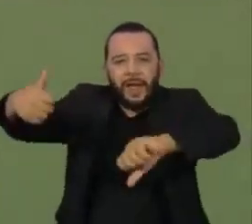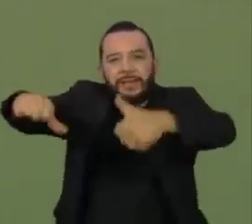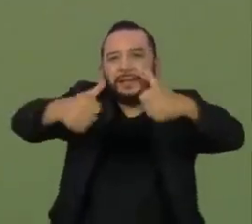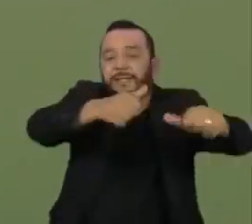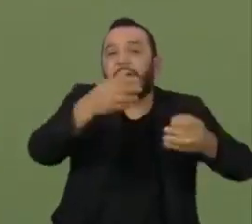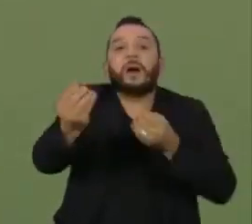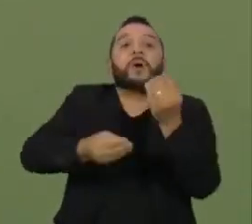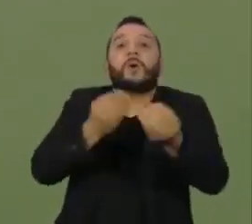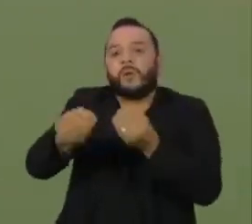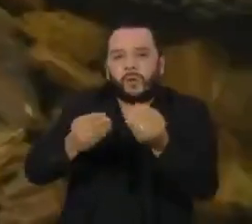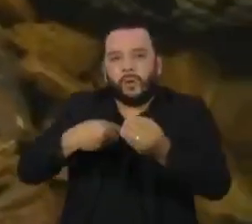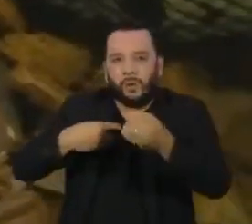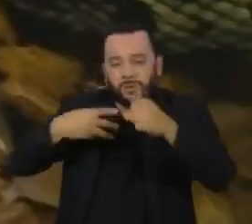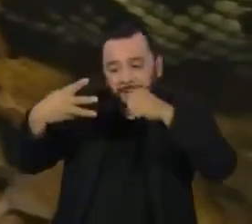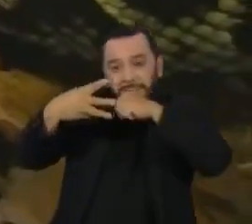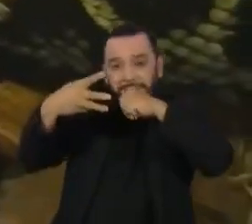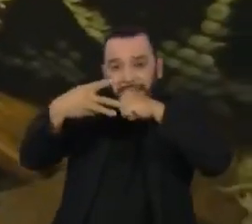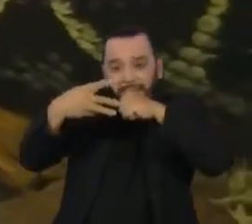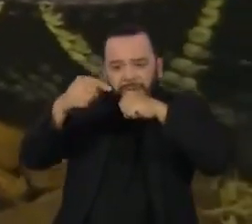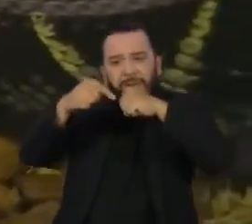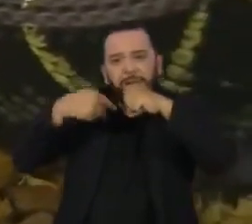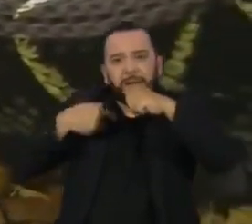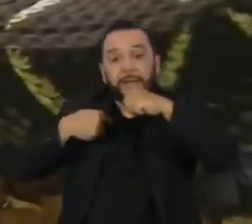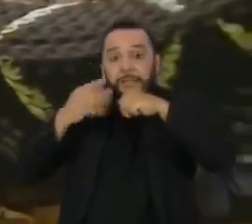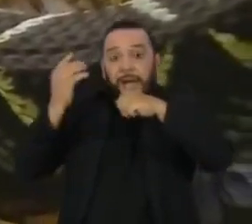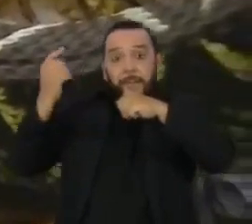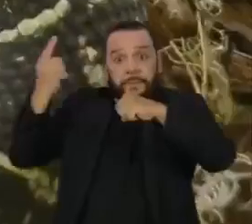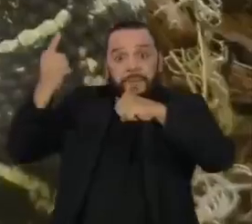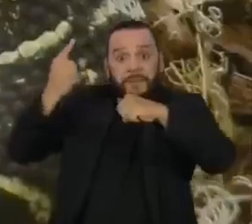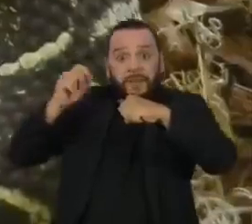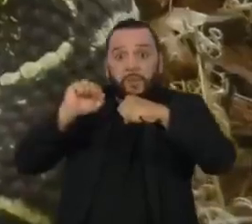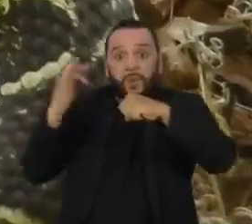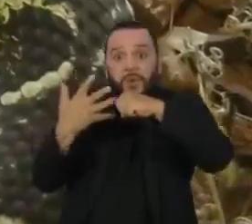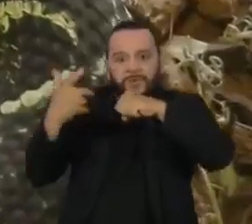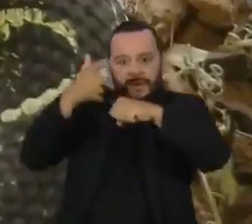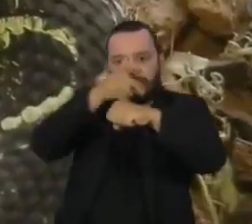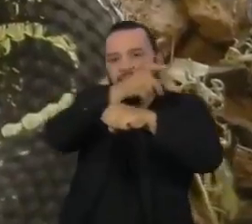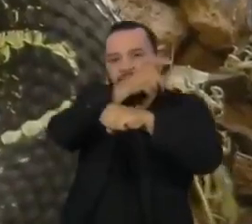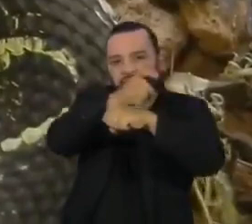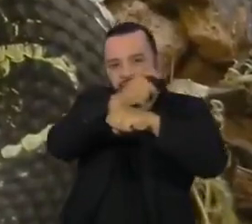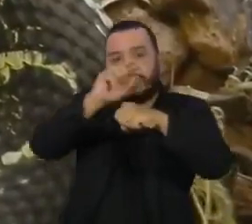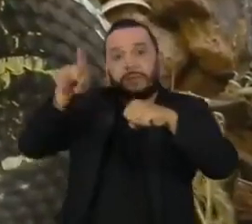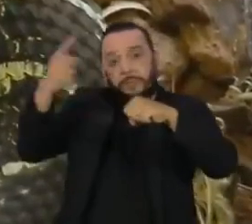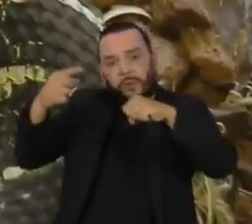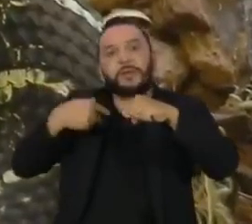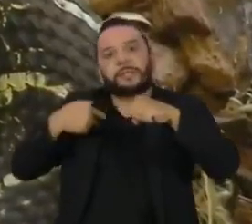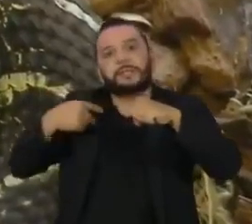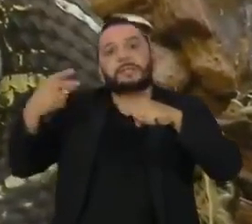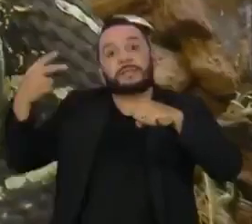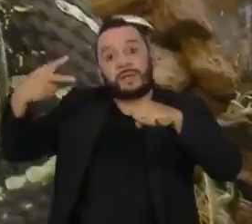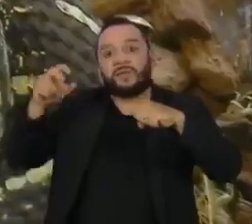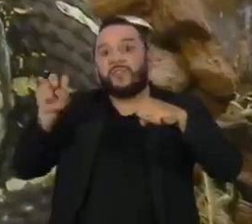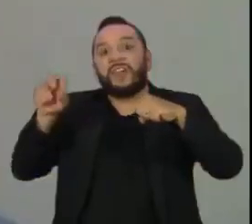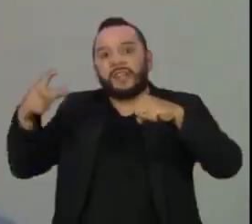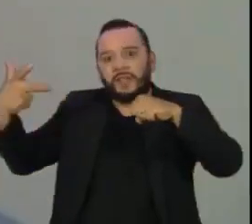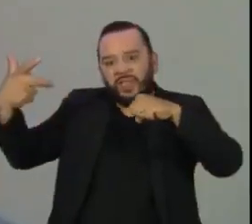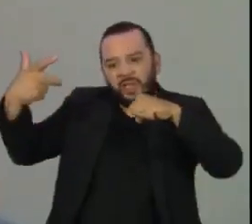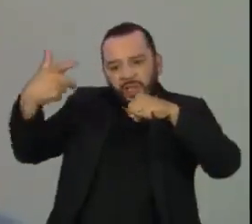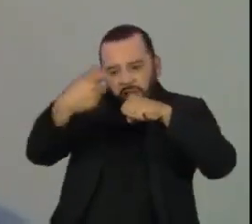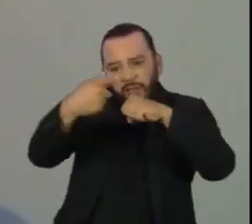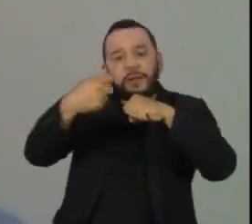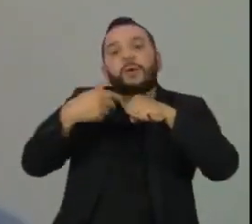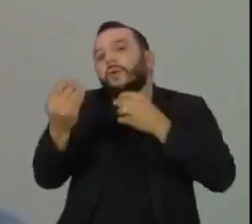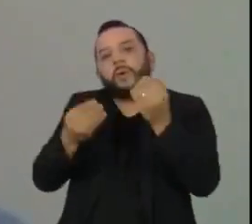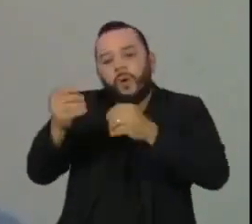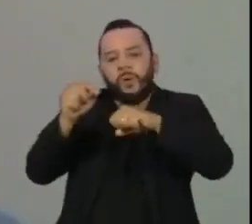a reação das células, se elas fossem infectadas primeiro com o novo coronavírus, para depois receber o peptídeo. A gente também